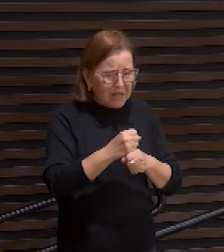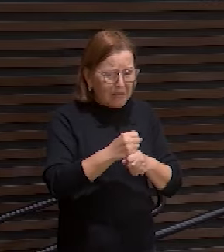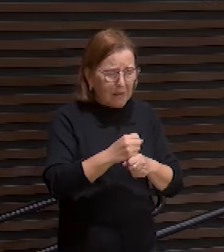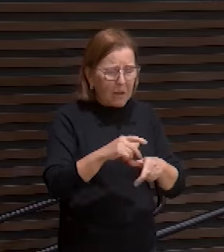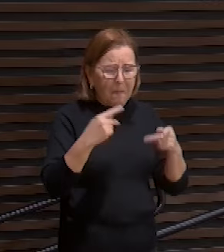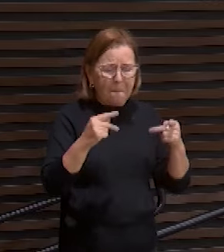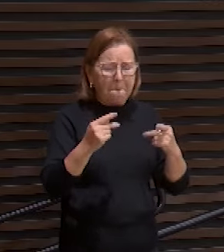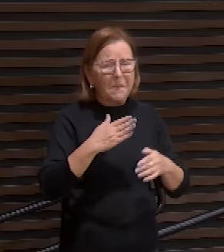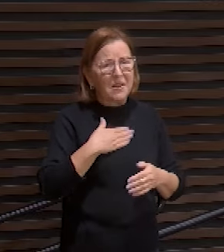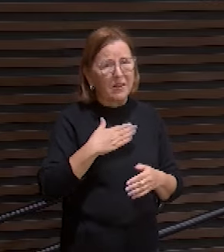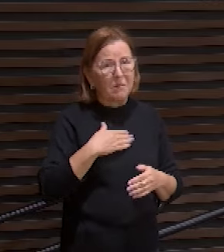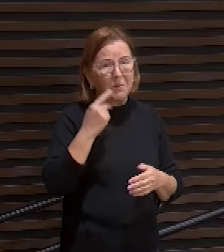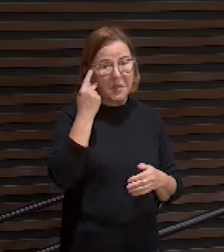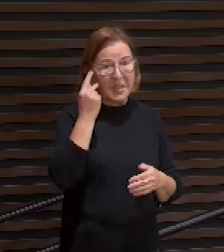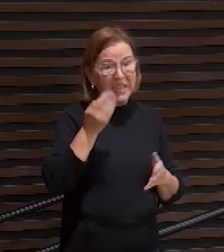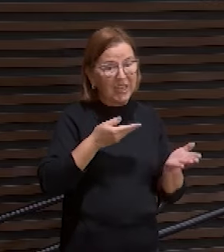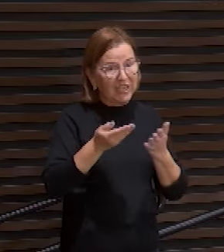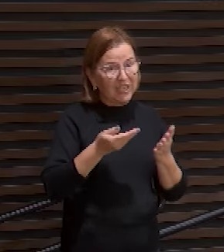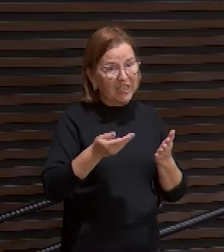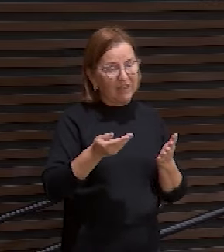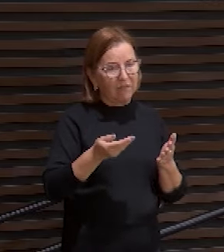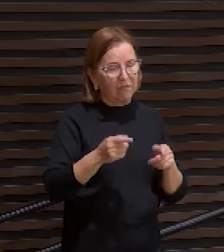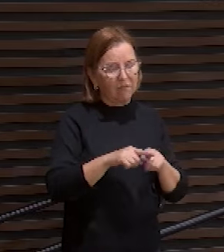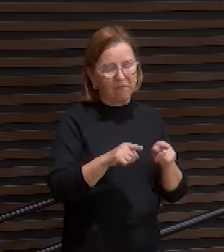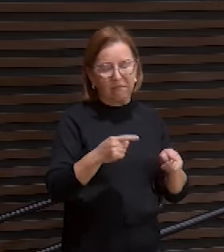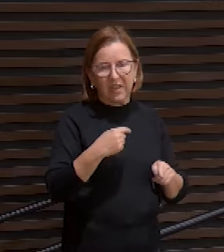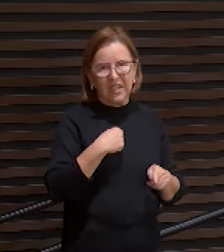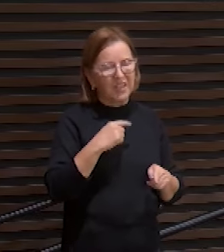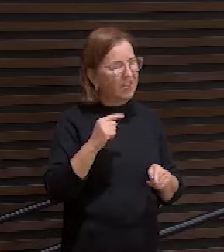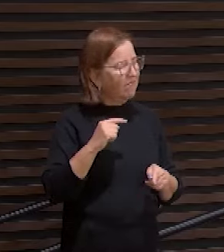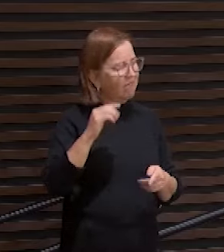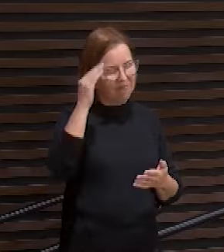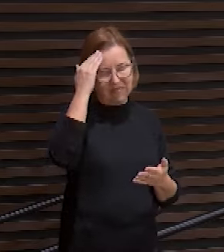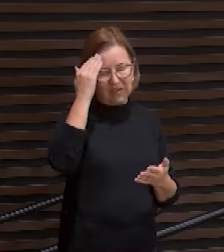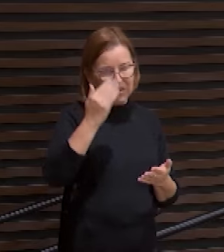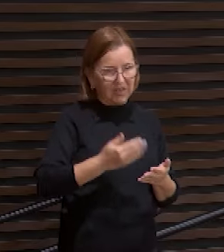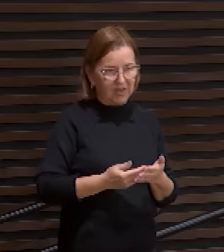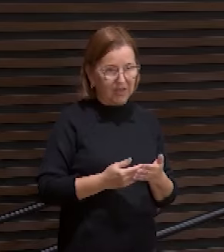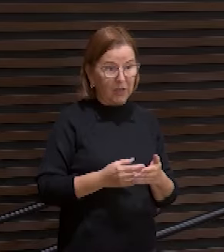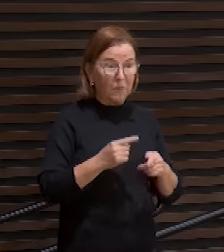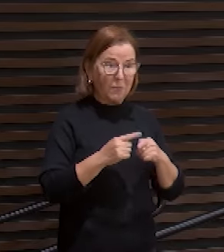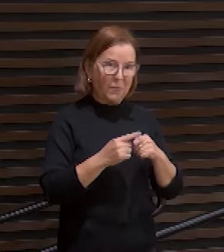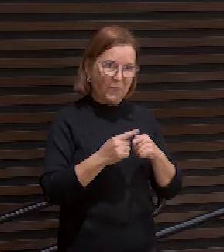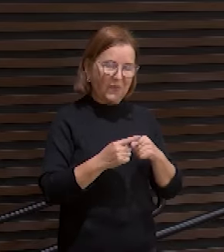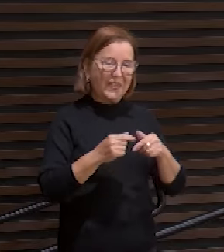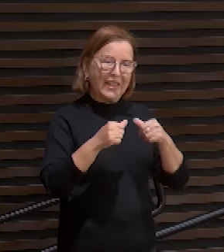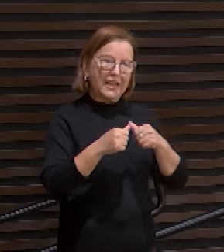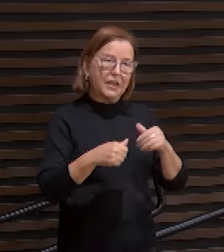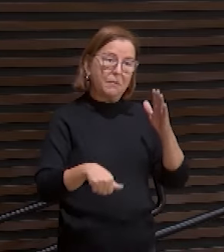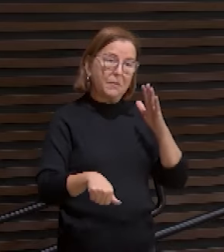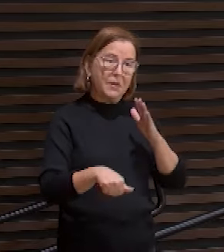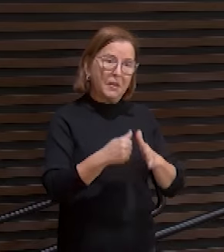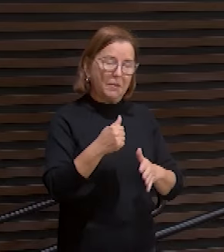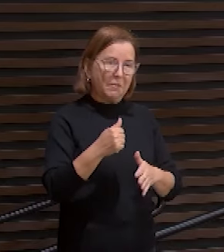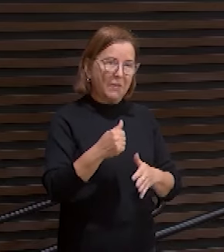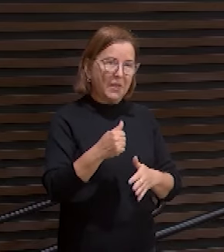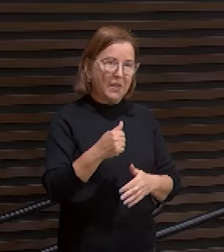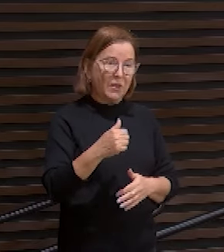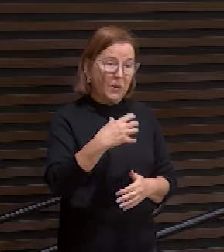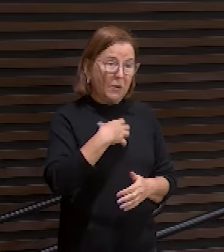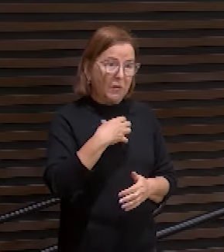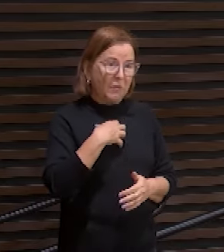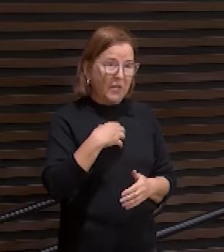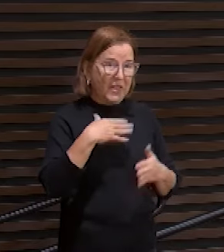servo. Mas eu não criei. Porque esta é a primeira reação natural